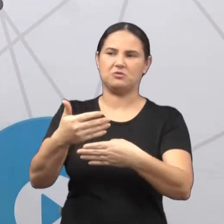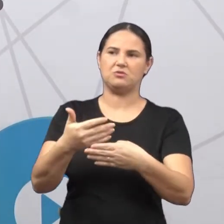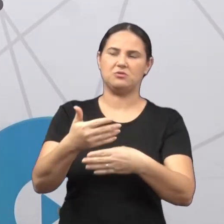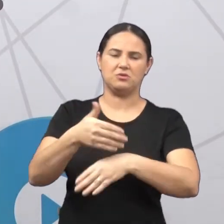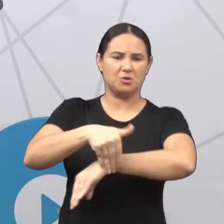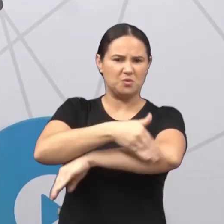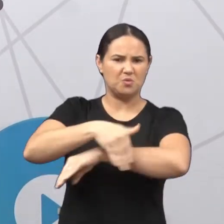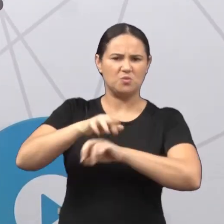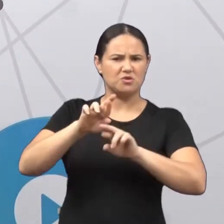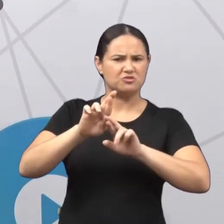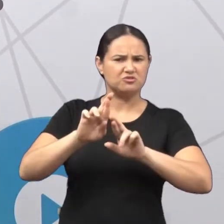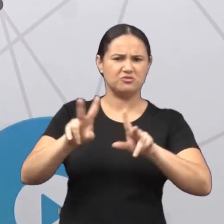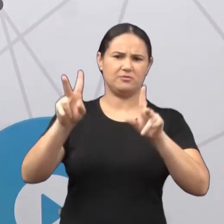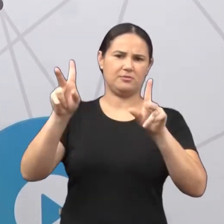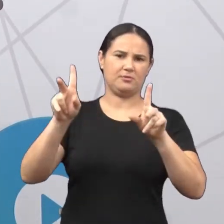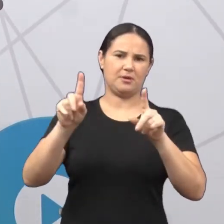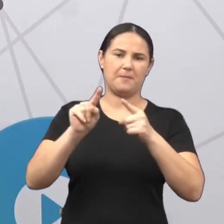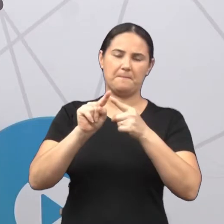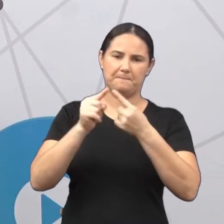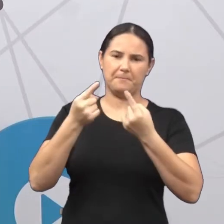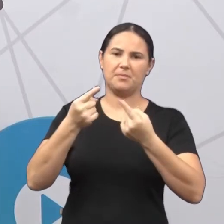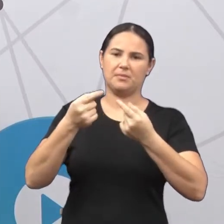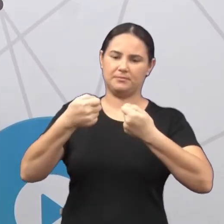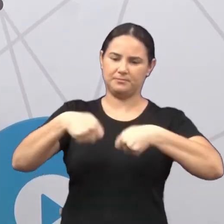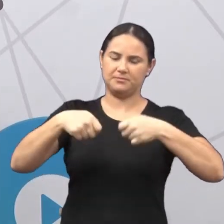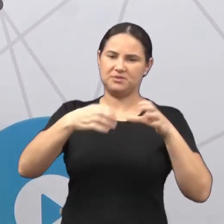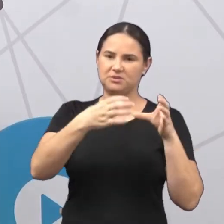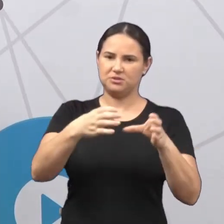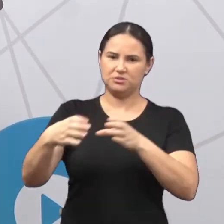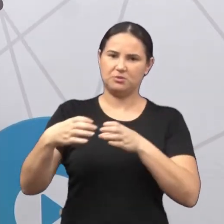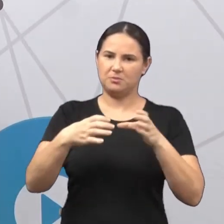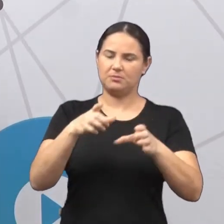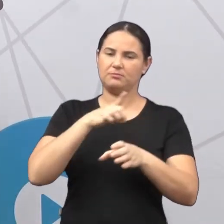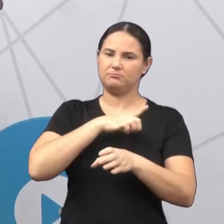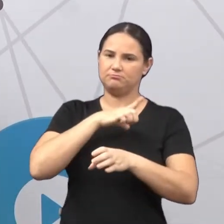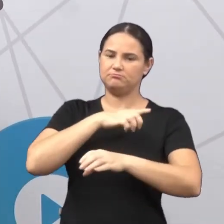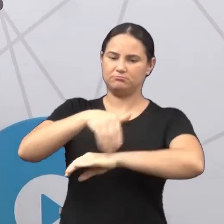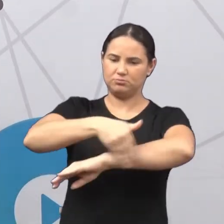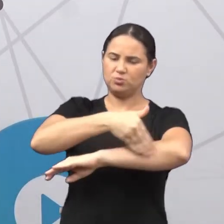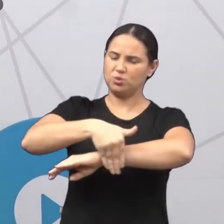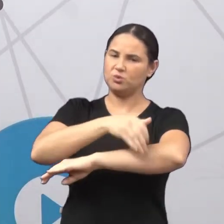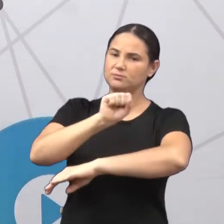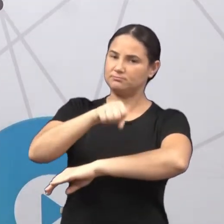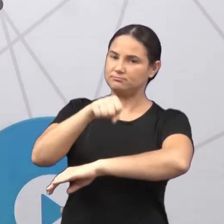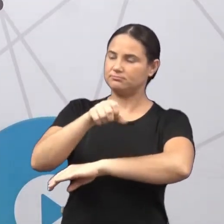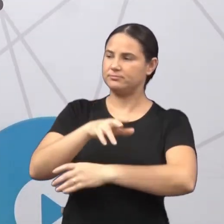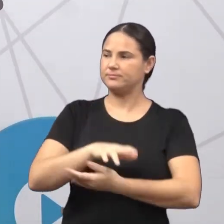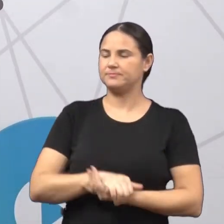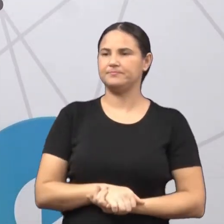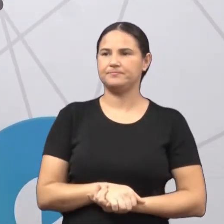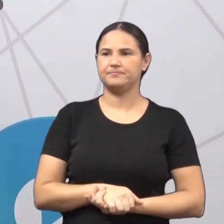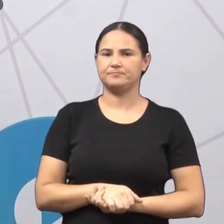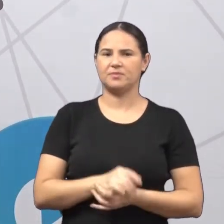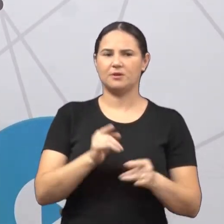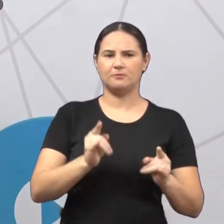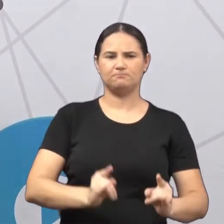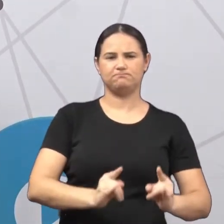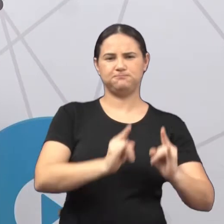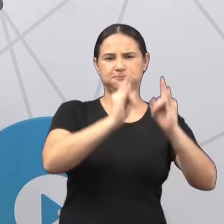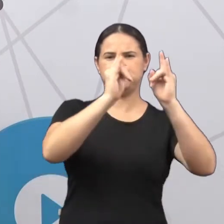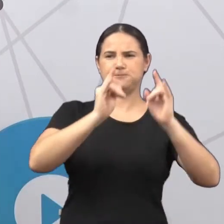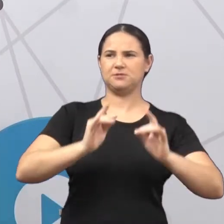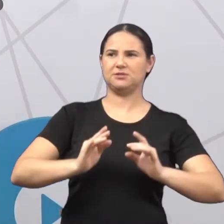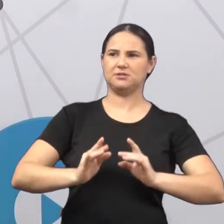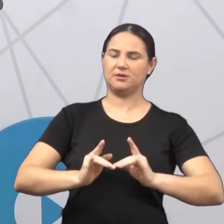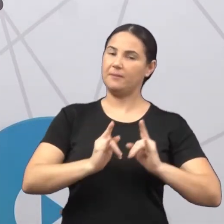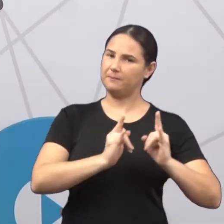rua de todas as formas, mas um bairro precisa sim ter as ruas. Tudo certinho? Condomínios. Geralmente a gente